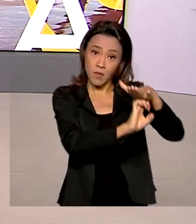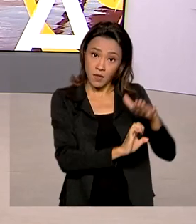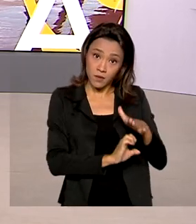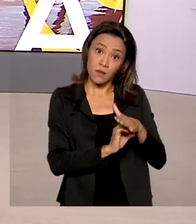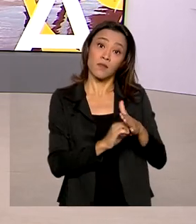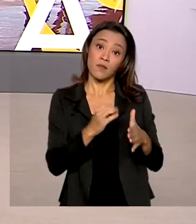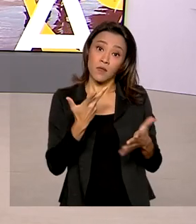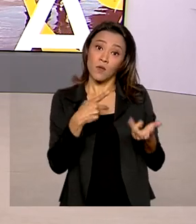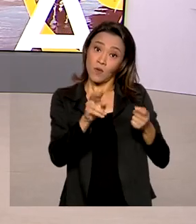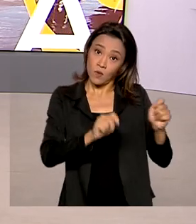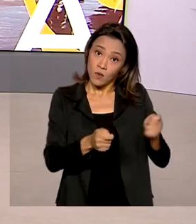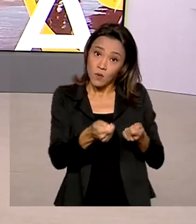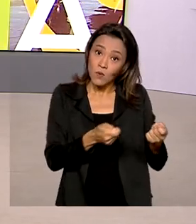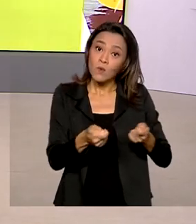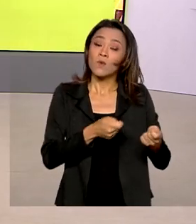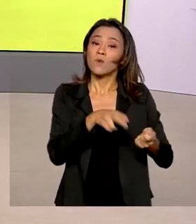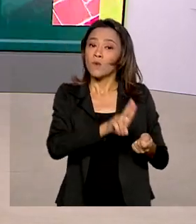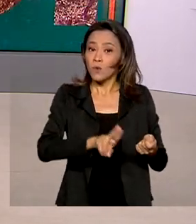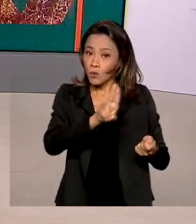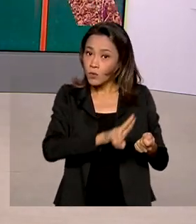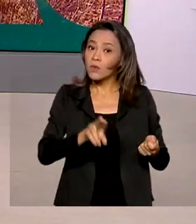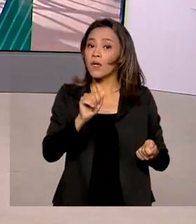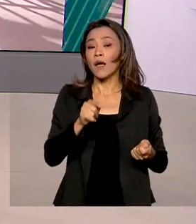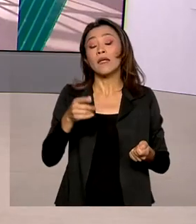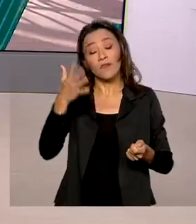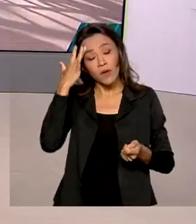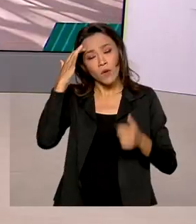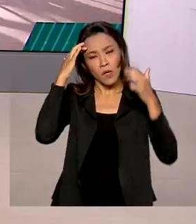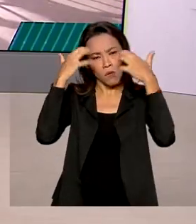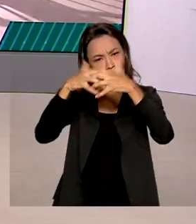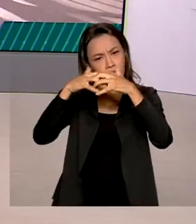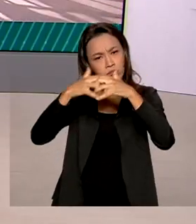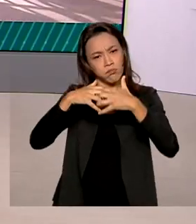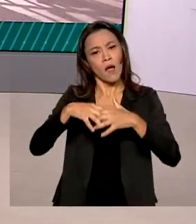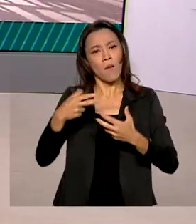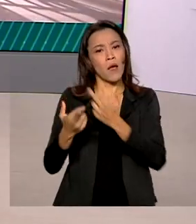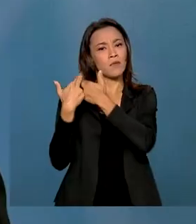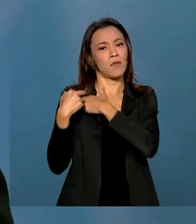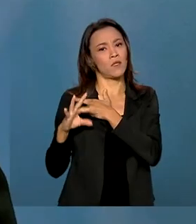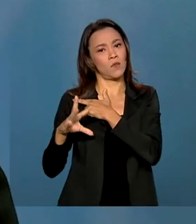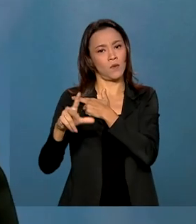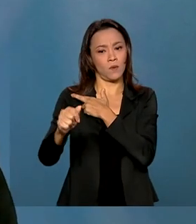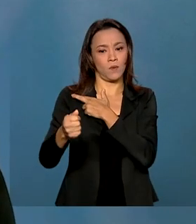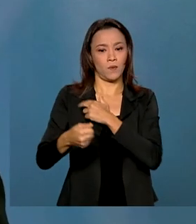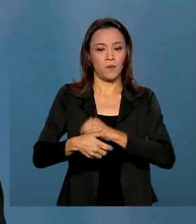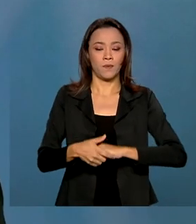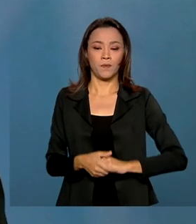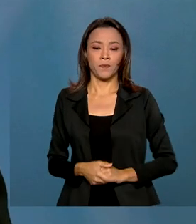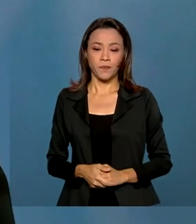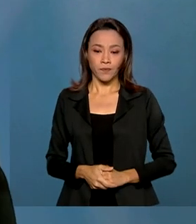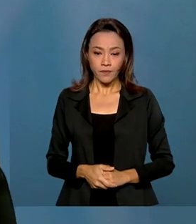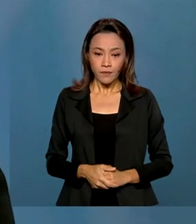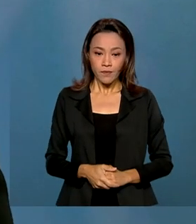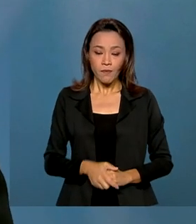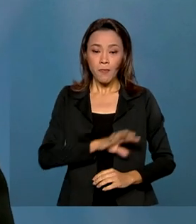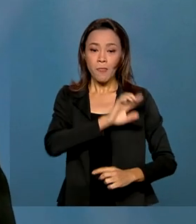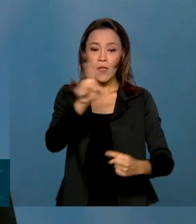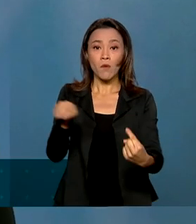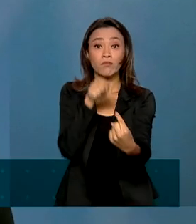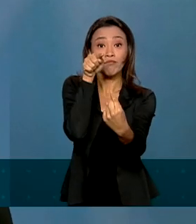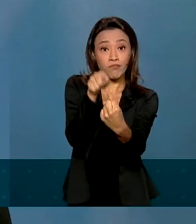de energia e lembrou que o uso racional é uma responsabilidade de todos. O objetivo é